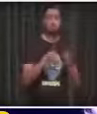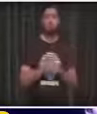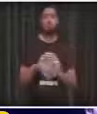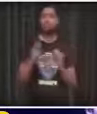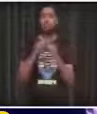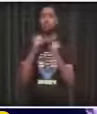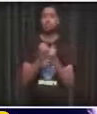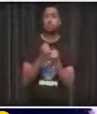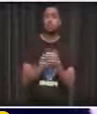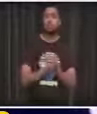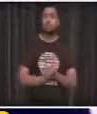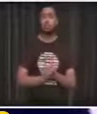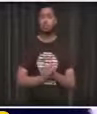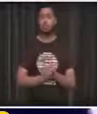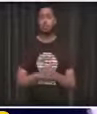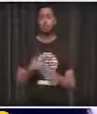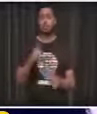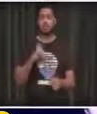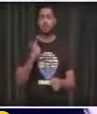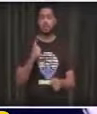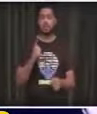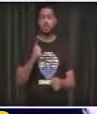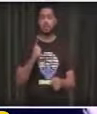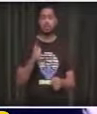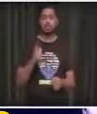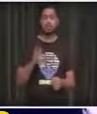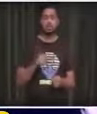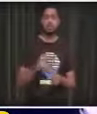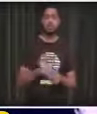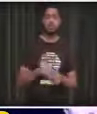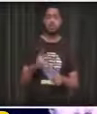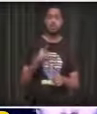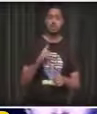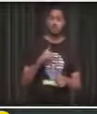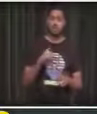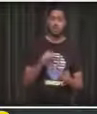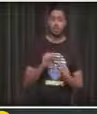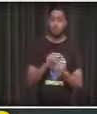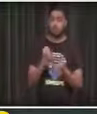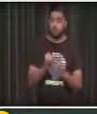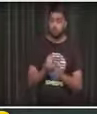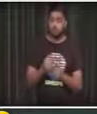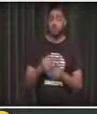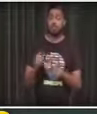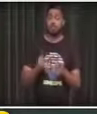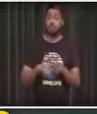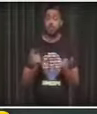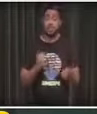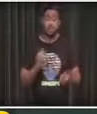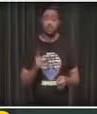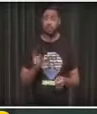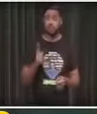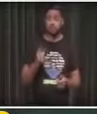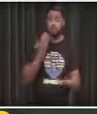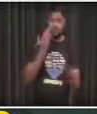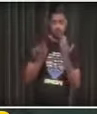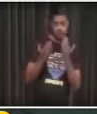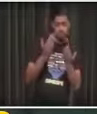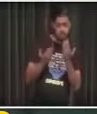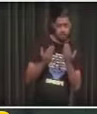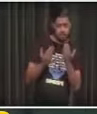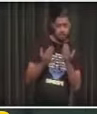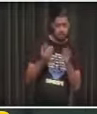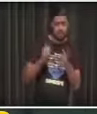Psicólogos e psiquiatras não abordam o tema do suicídio à luz da sociologia. Mas eu não sou psicólogo nem psiquiatra, dá